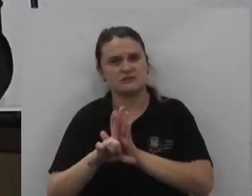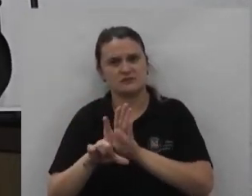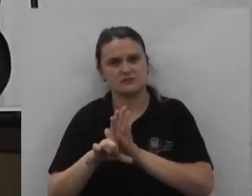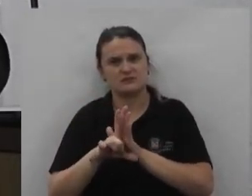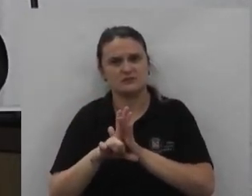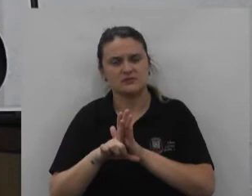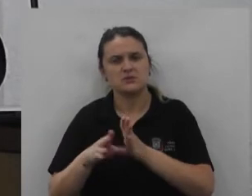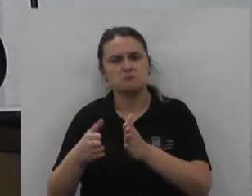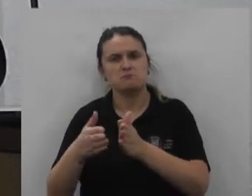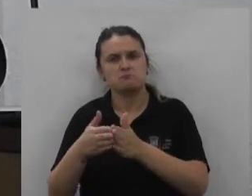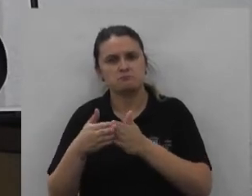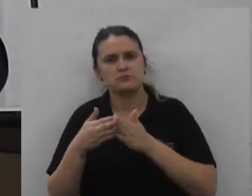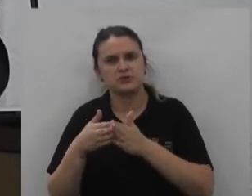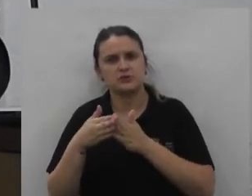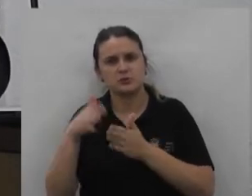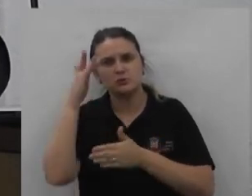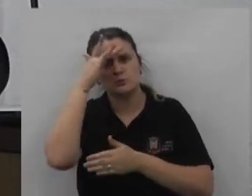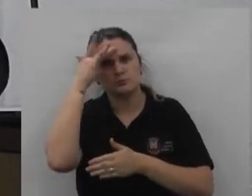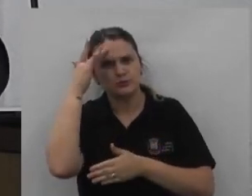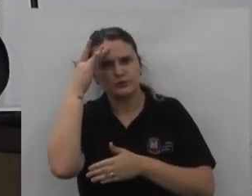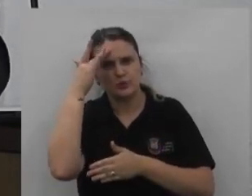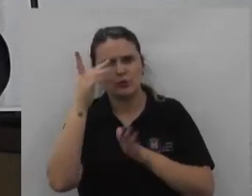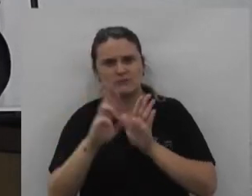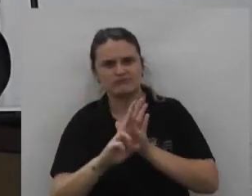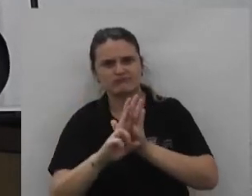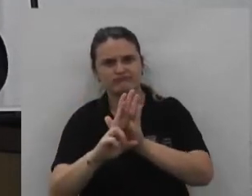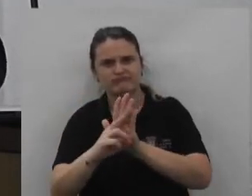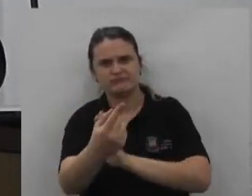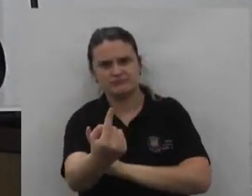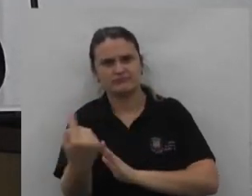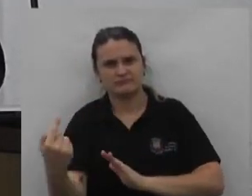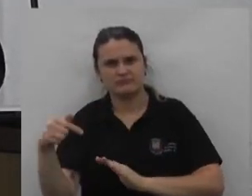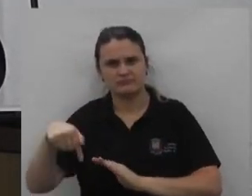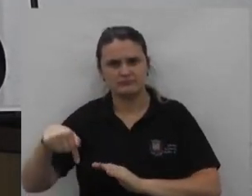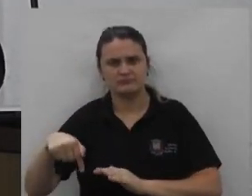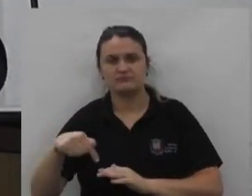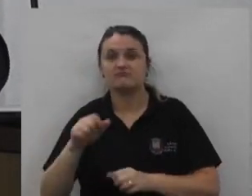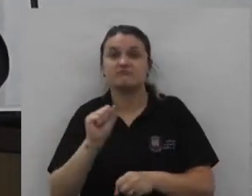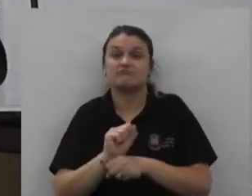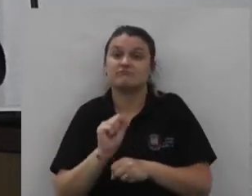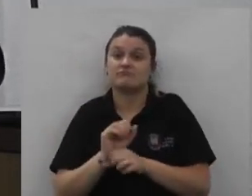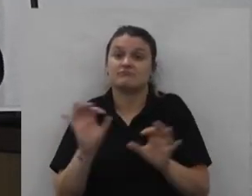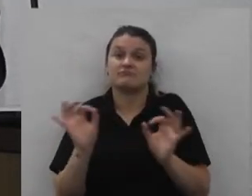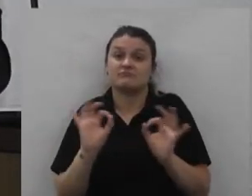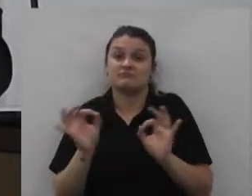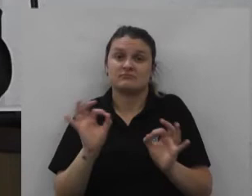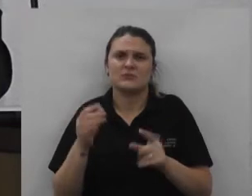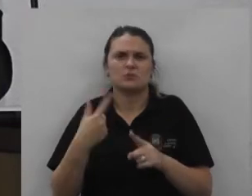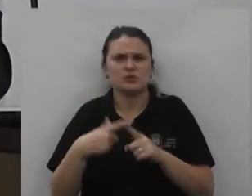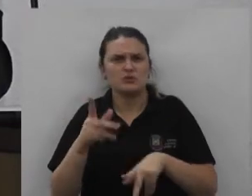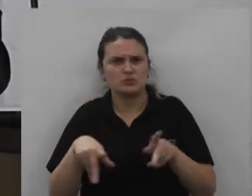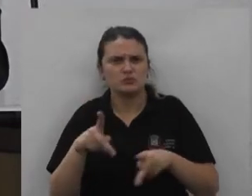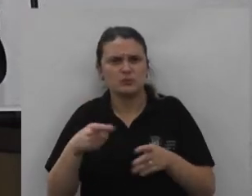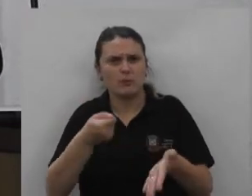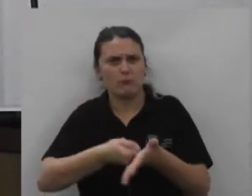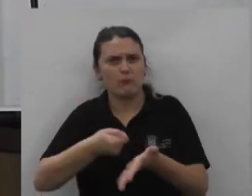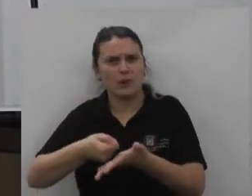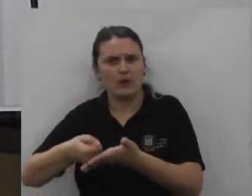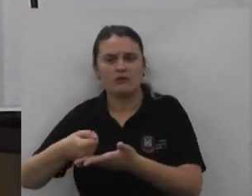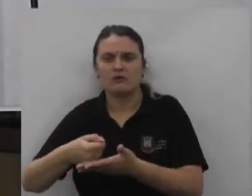leis sua presença para tratar sobre o esgoto e principalmente esse problema da cidade jardim esperamos a resposta o povo está pagando por isso